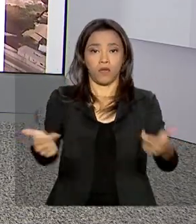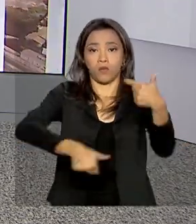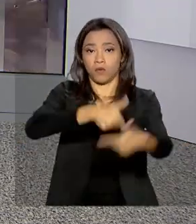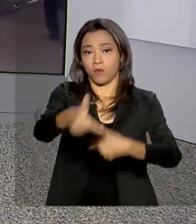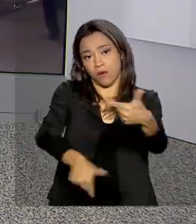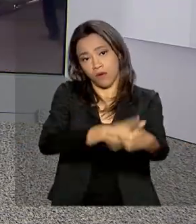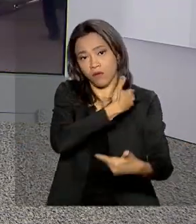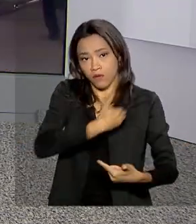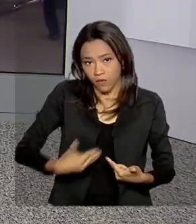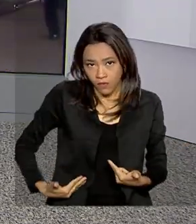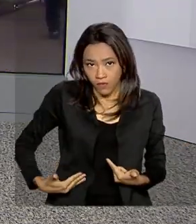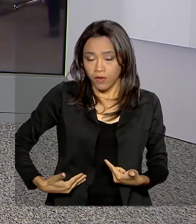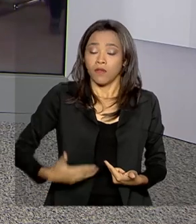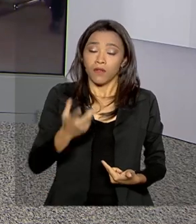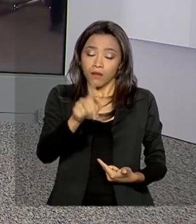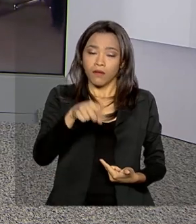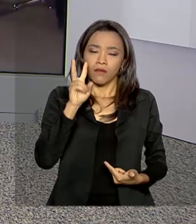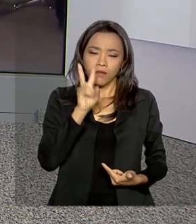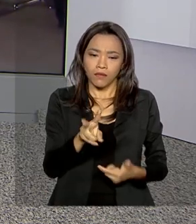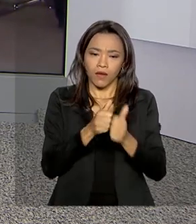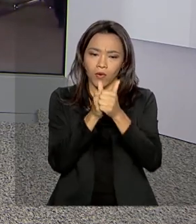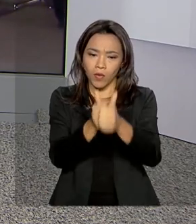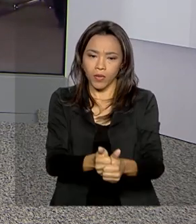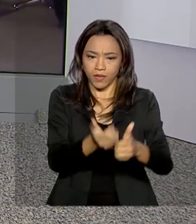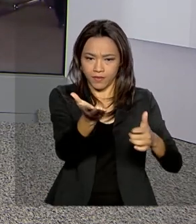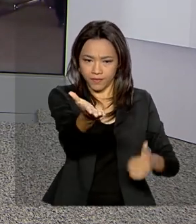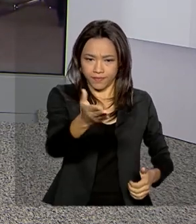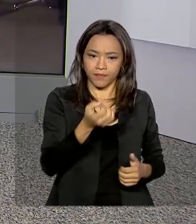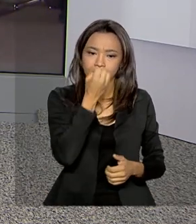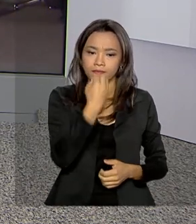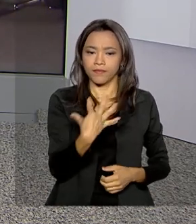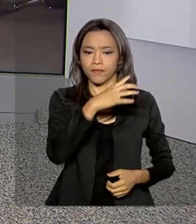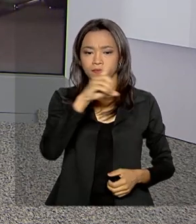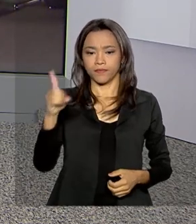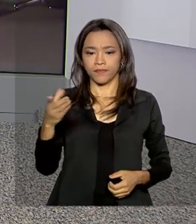acompanha é a repórter Luciana Colares de Holanda. Lu, bom dia para você.